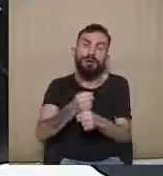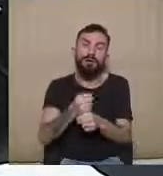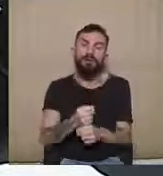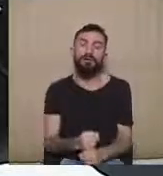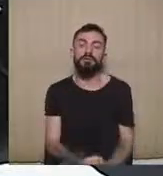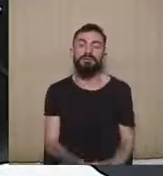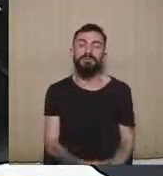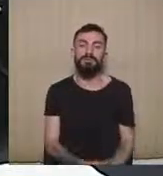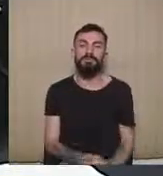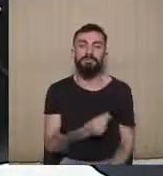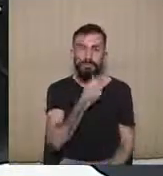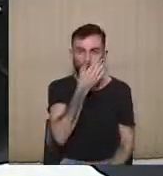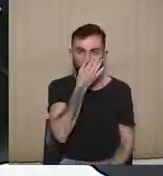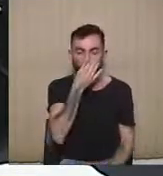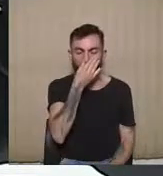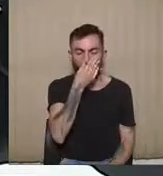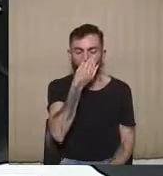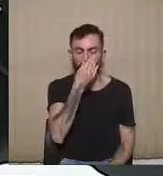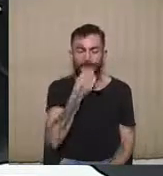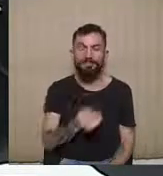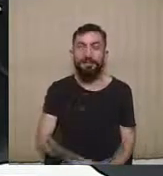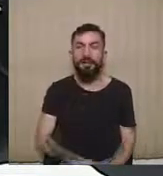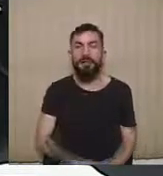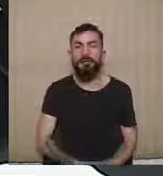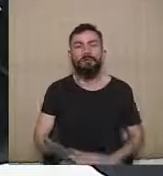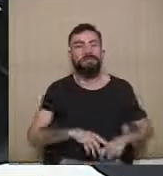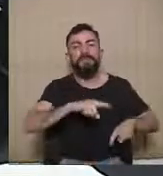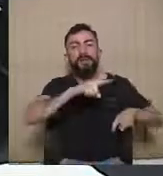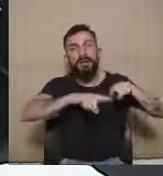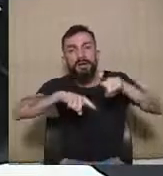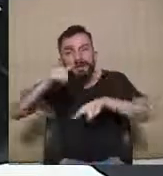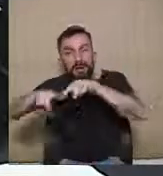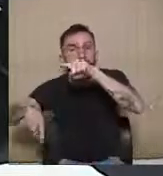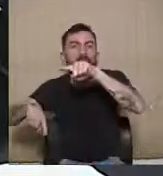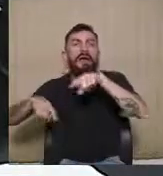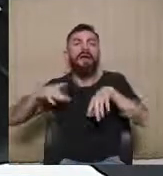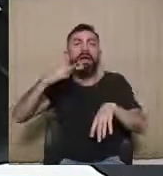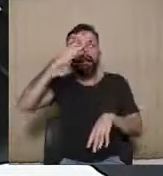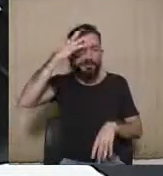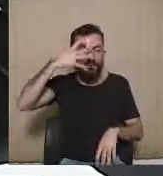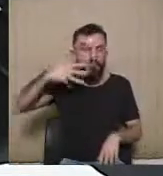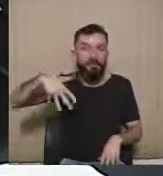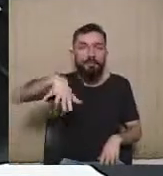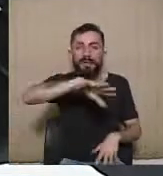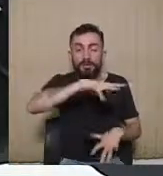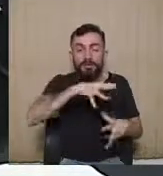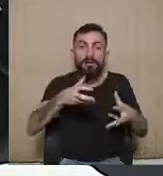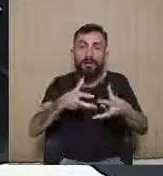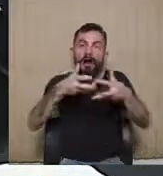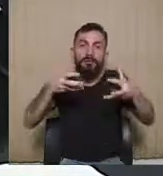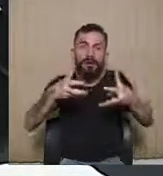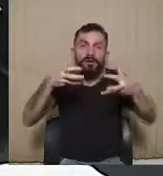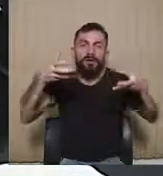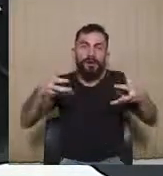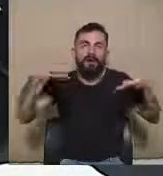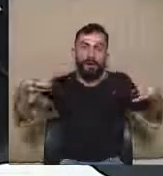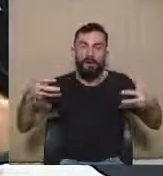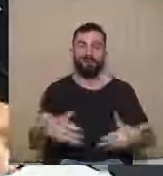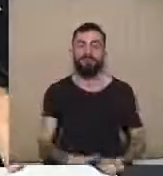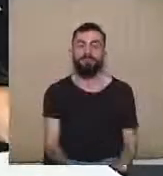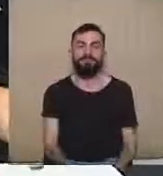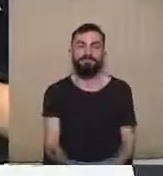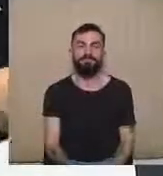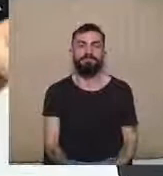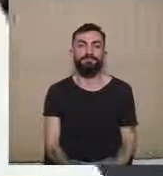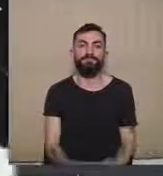as pessoas que fazem parte de uma campanha vão aumentando. E, aliado a